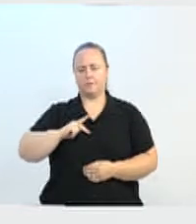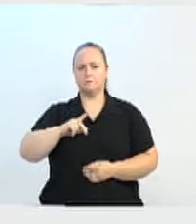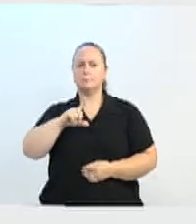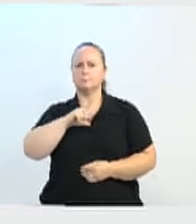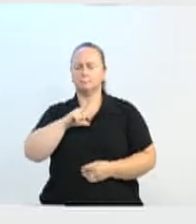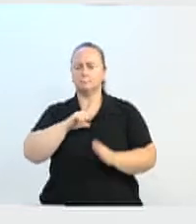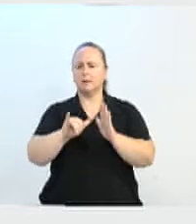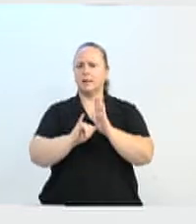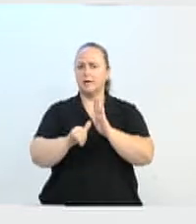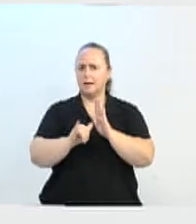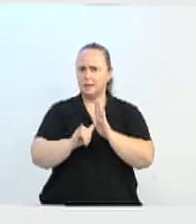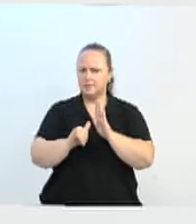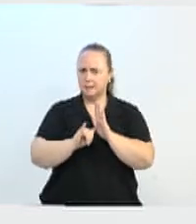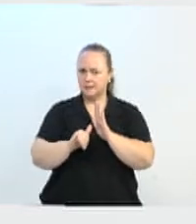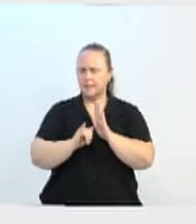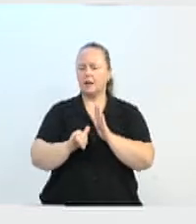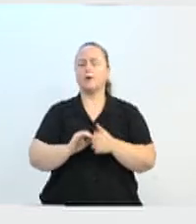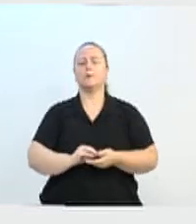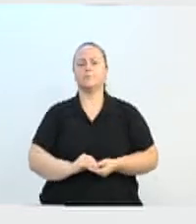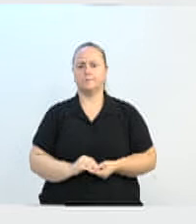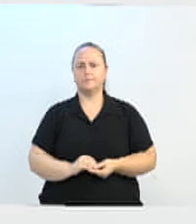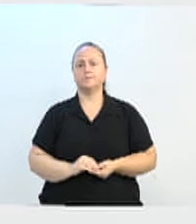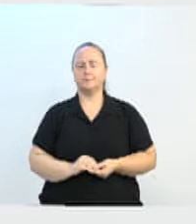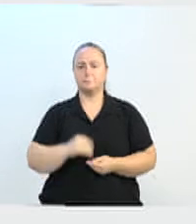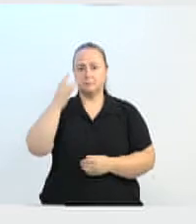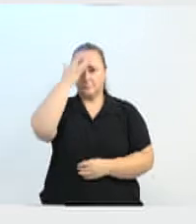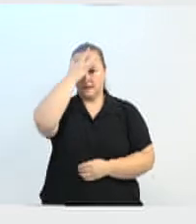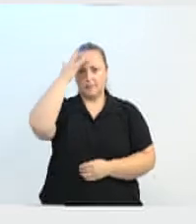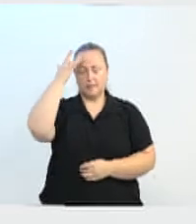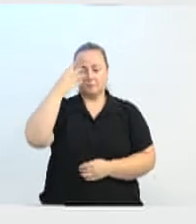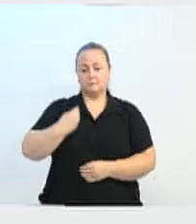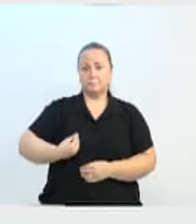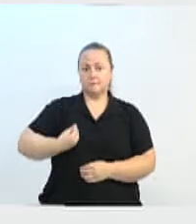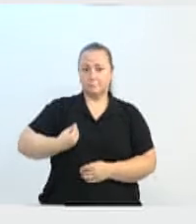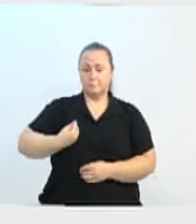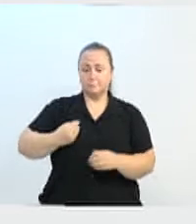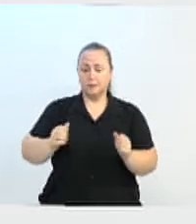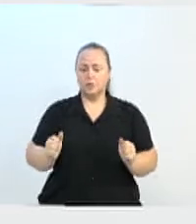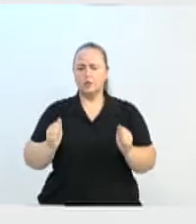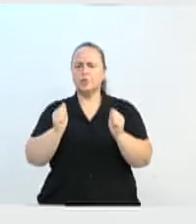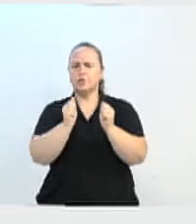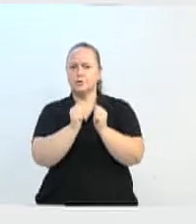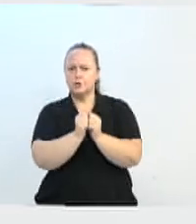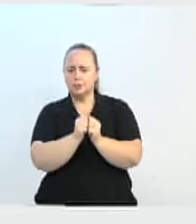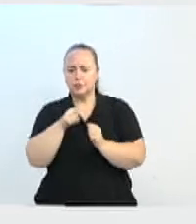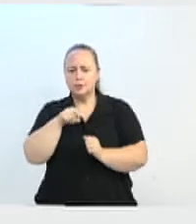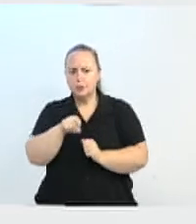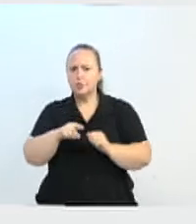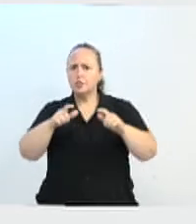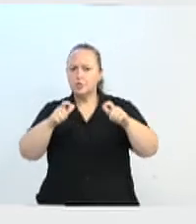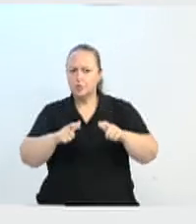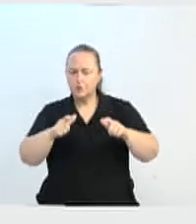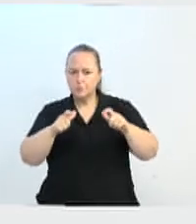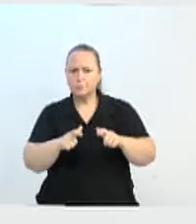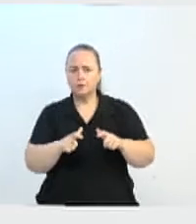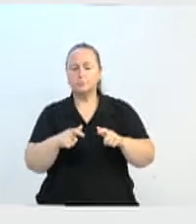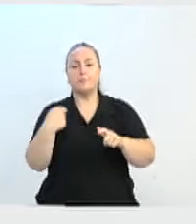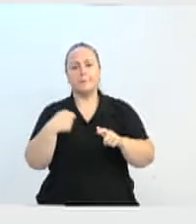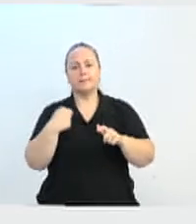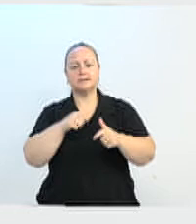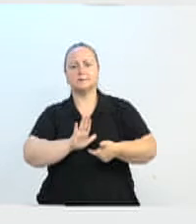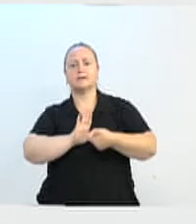fluxo contínuo, aberto, e todo mundo que quiser fazer parte daquele espaço lá, submete o seu projeto.